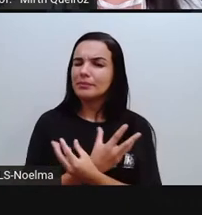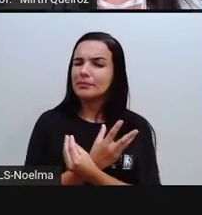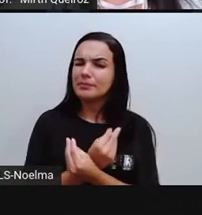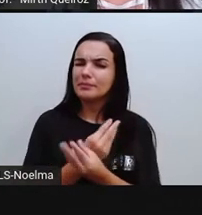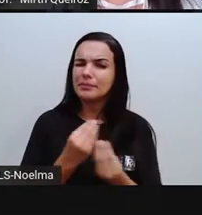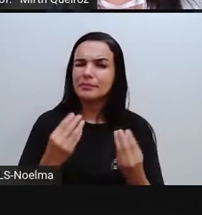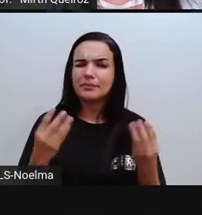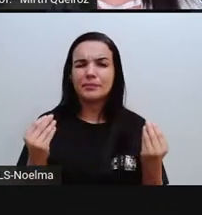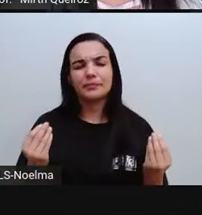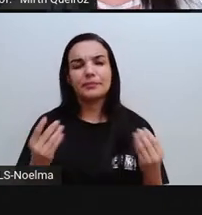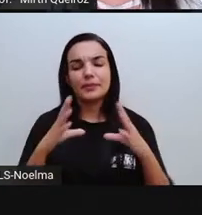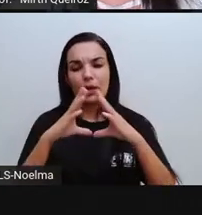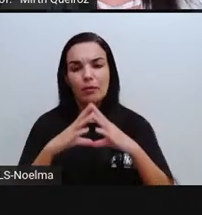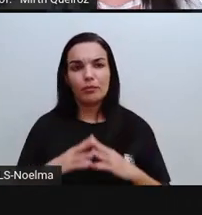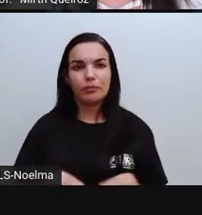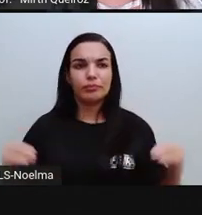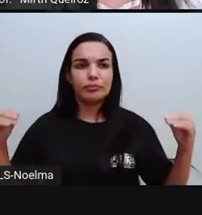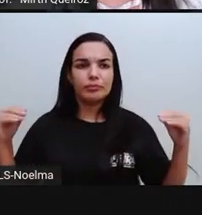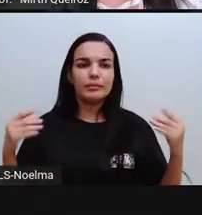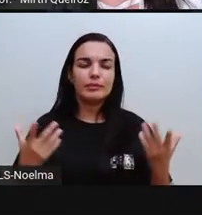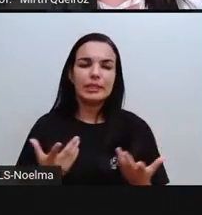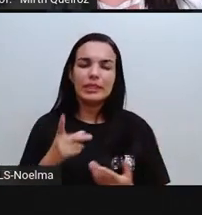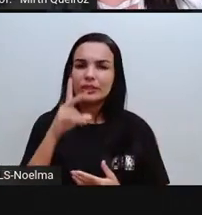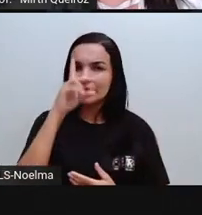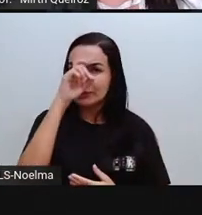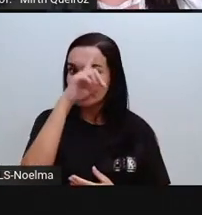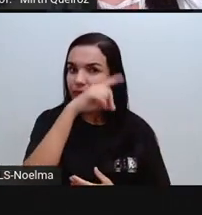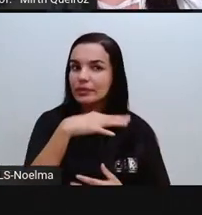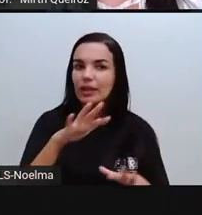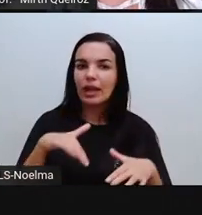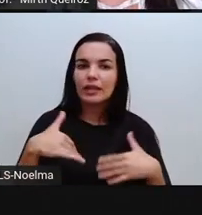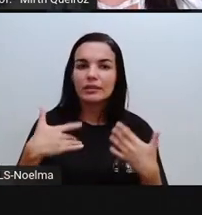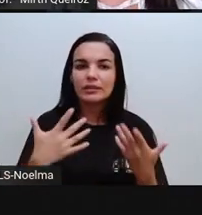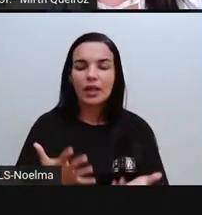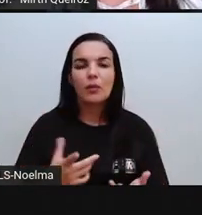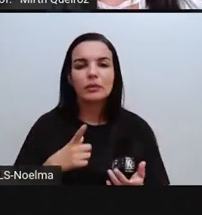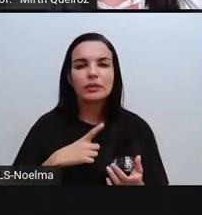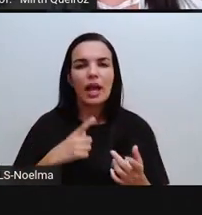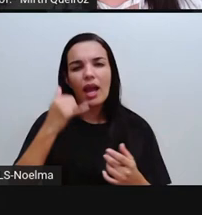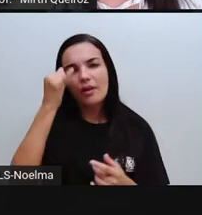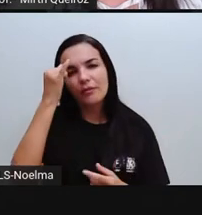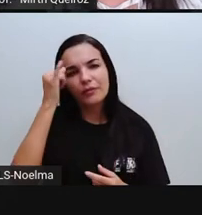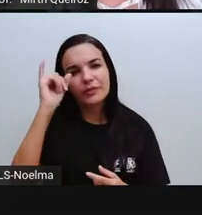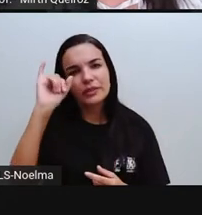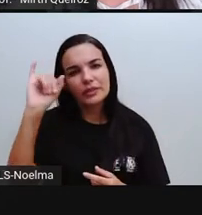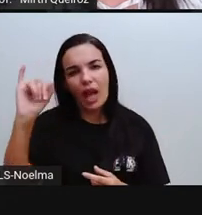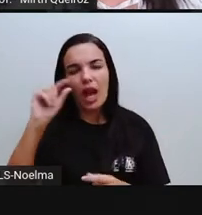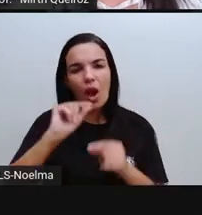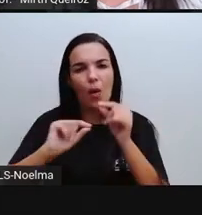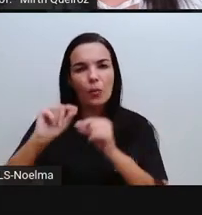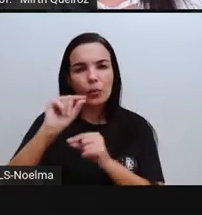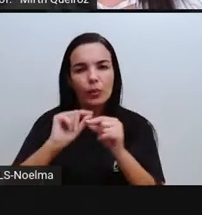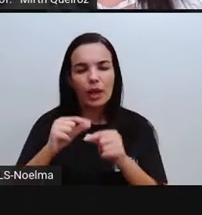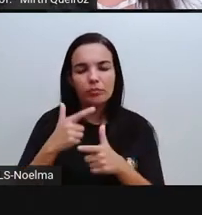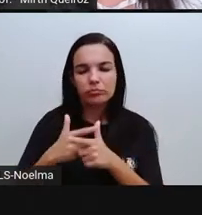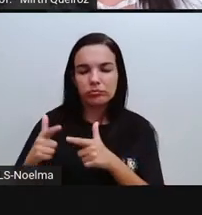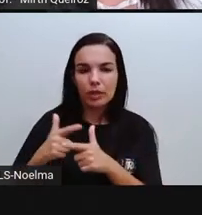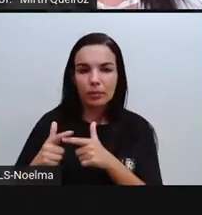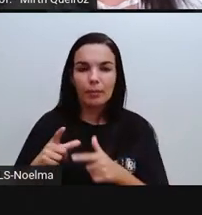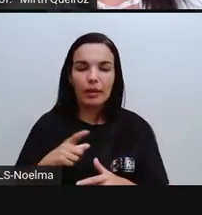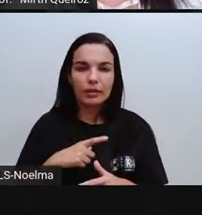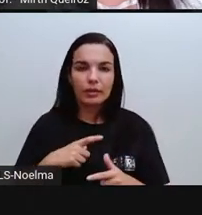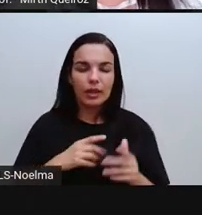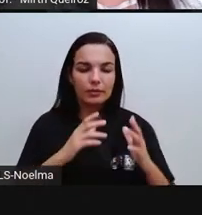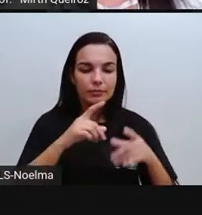jogados na natureza, né? Para isso, para a gente evitar esse tipo de situação, nós temos aí